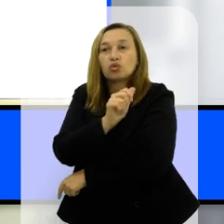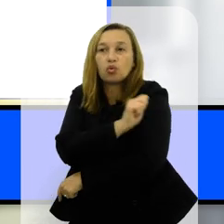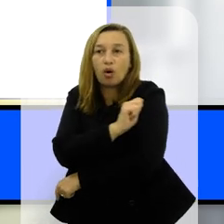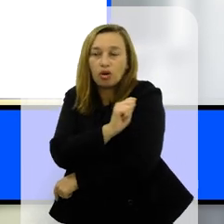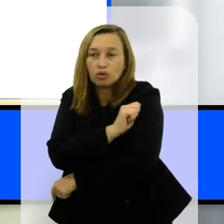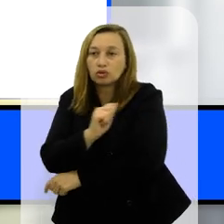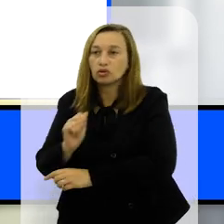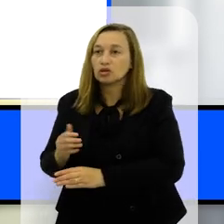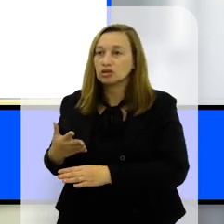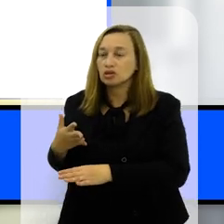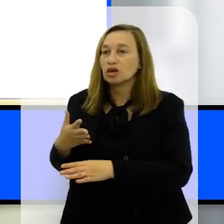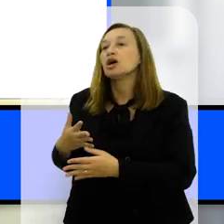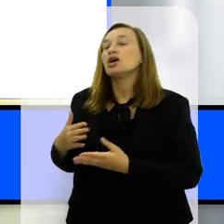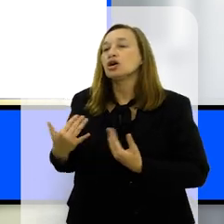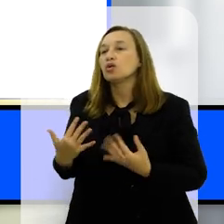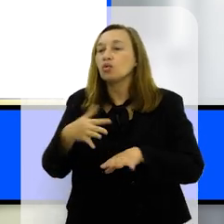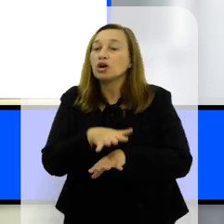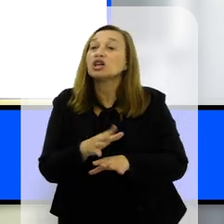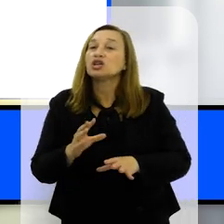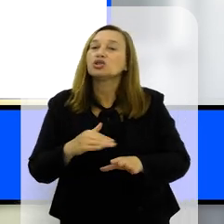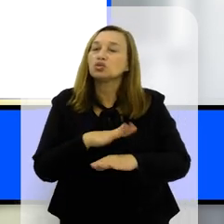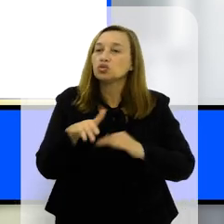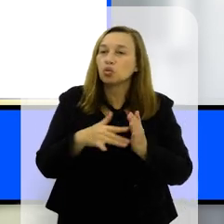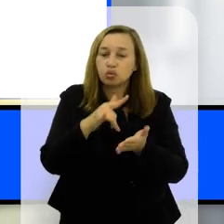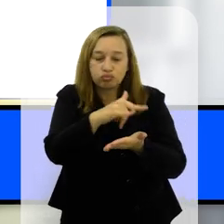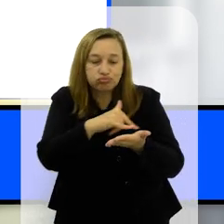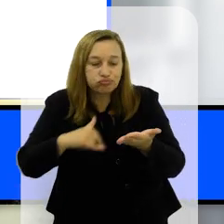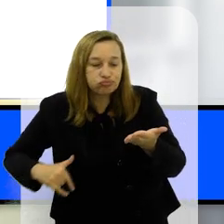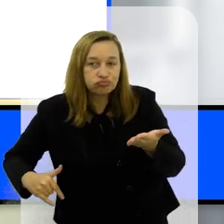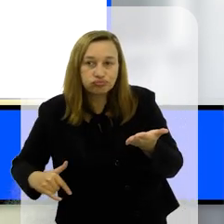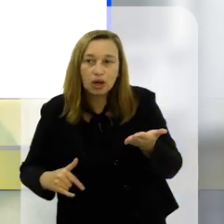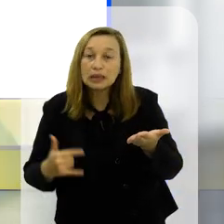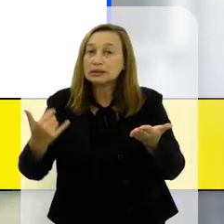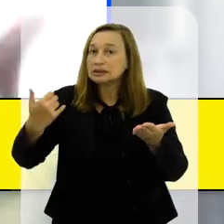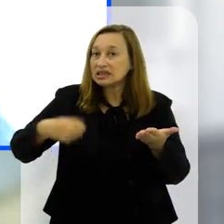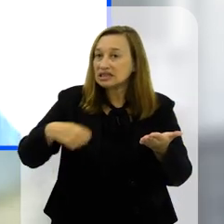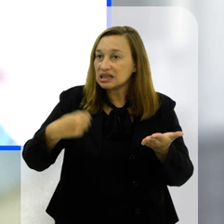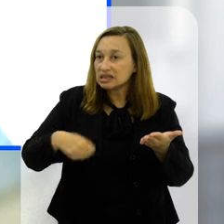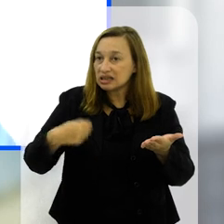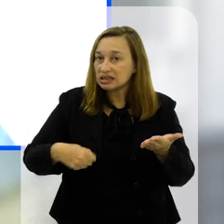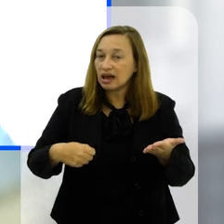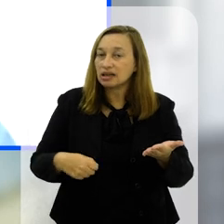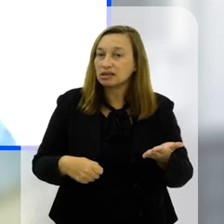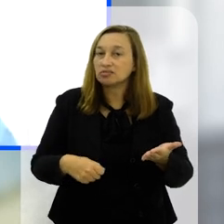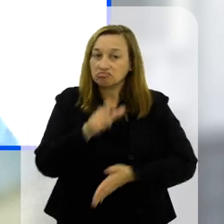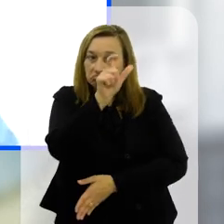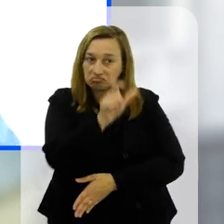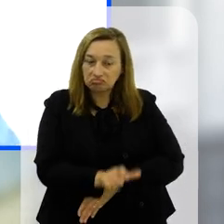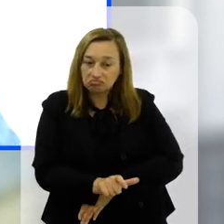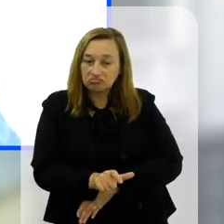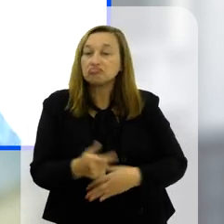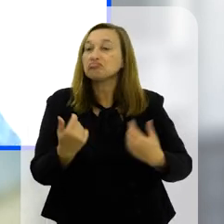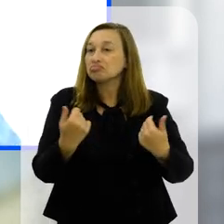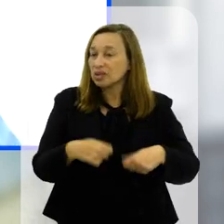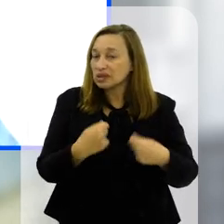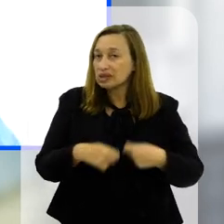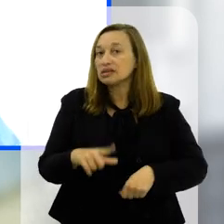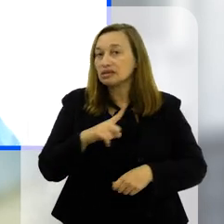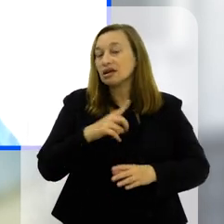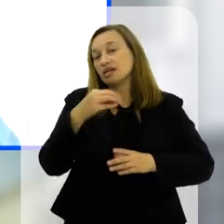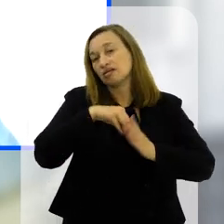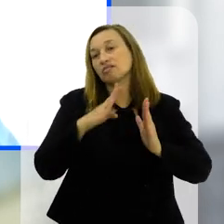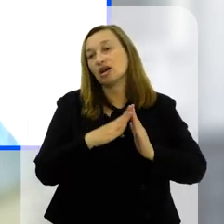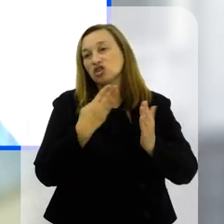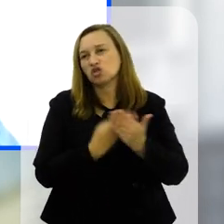incluídos eles já levam toda a documentação do laudo né de toda a necessidade de mediação também que esses alunos precisam ter